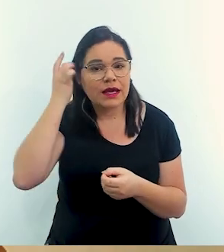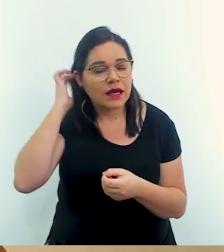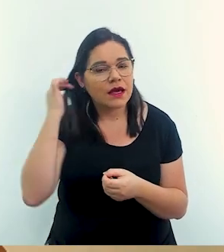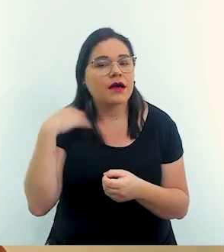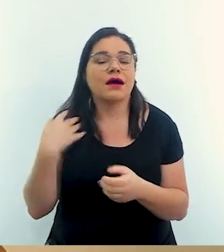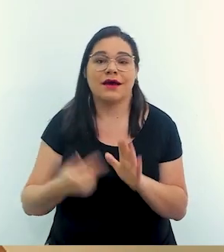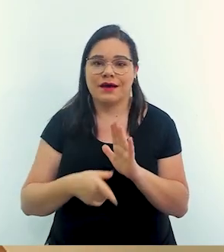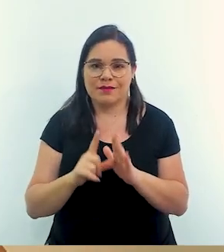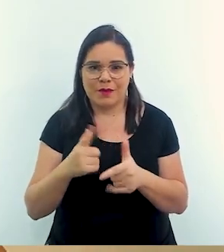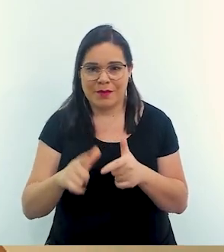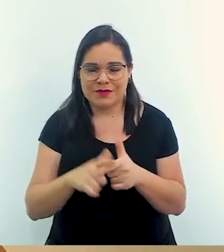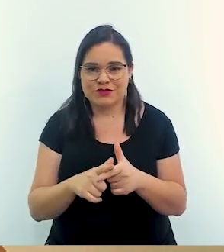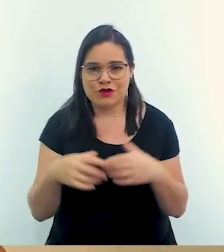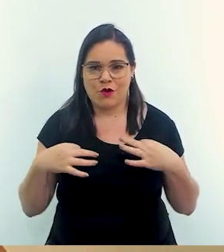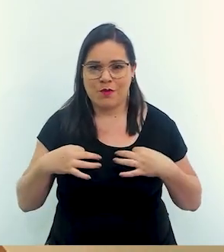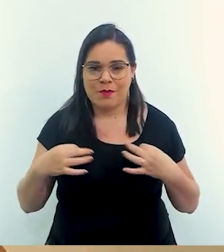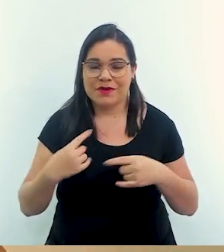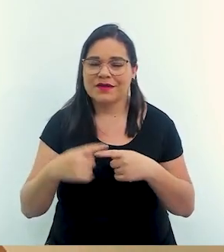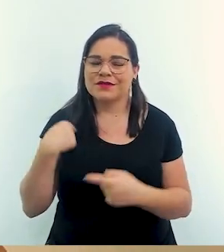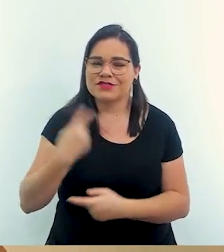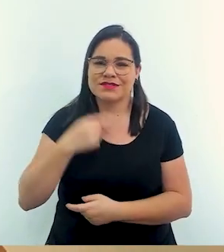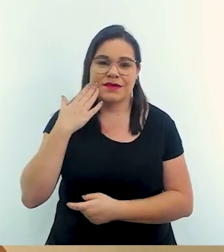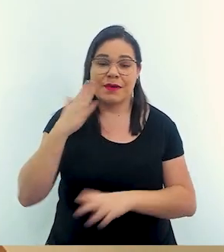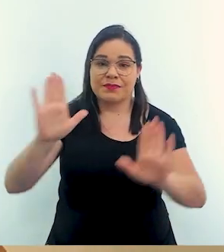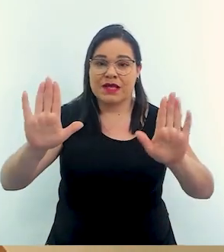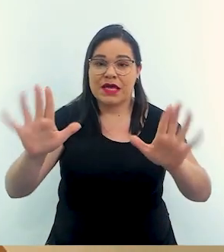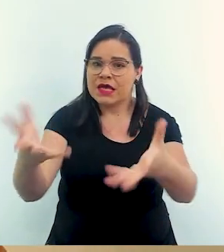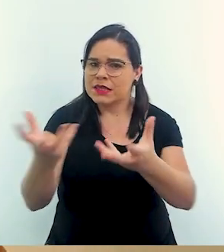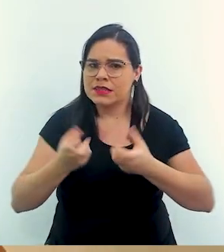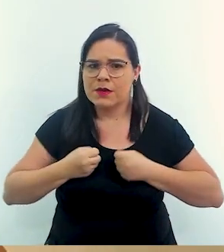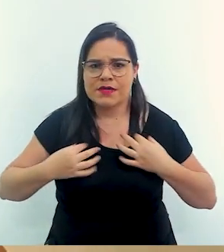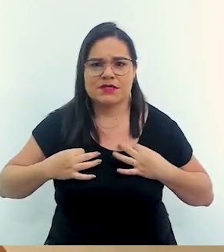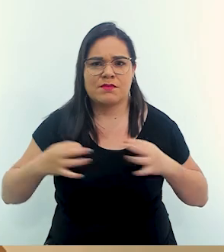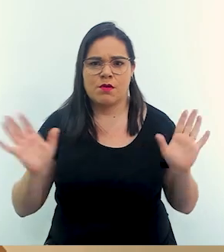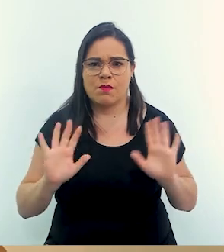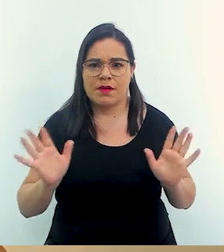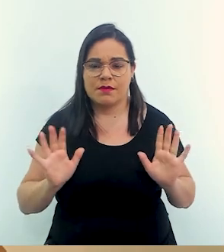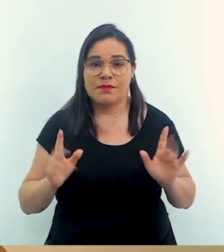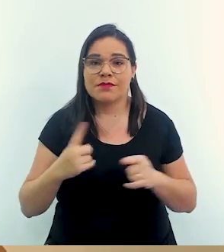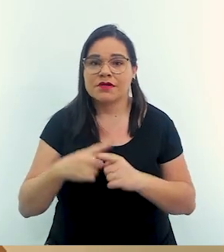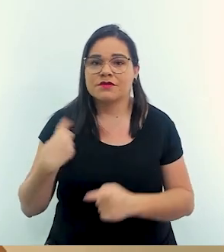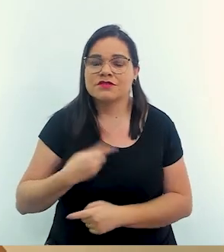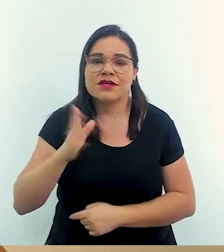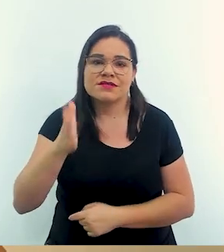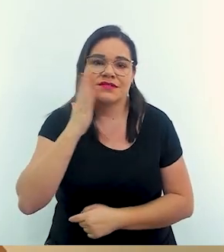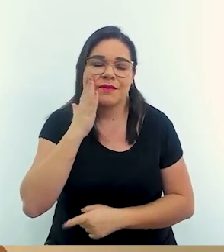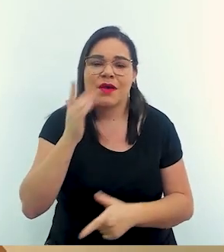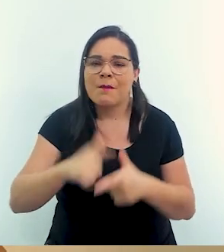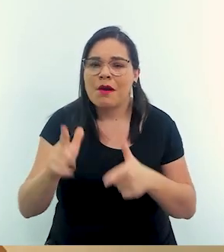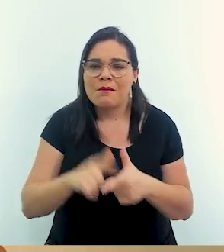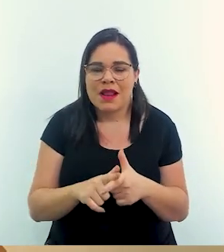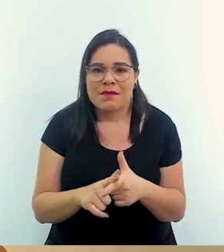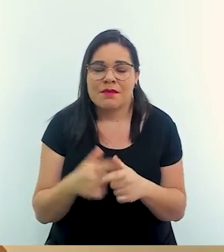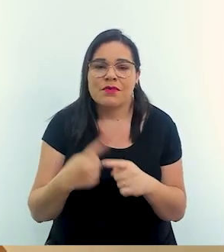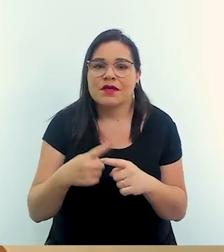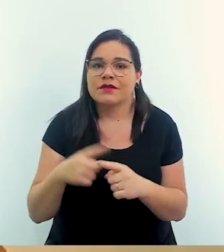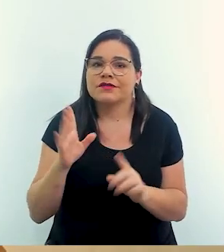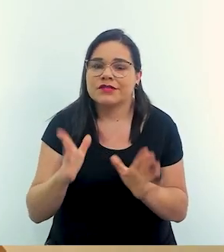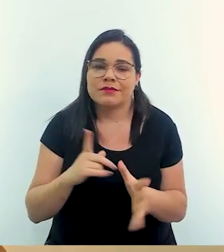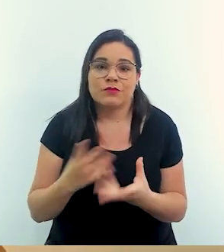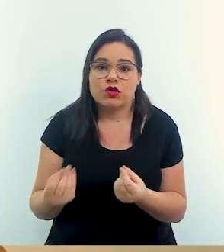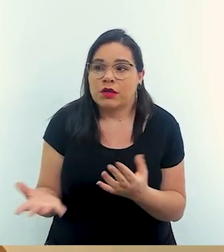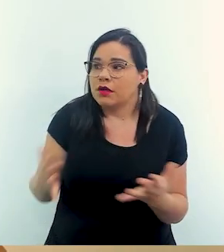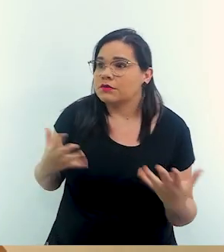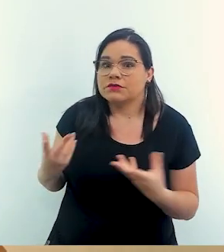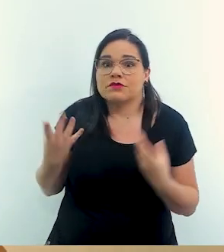roupa porque antes de ter o problema de roupa a gente sabia que ia ter problema de roupa a gente falou não recebe roupa porque a gente já sabia que ia ser um problema então a gente praticamente não